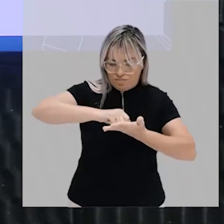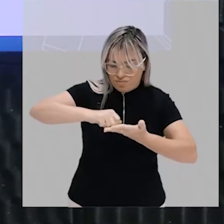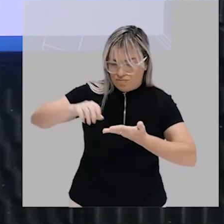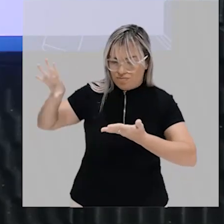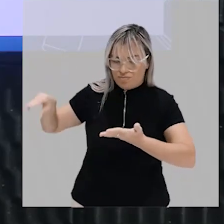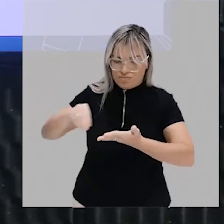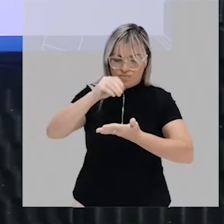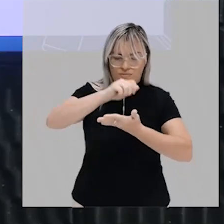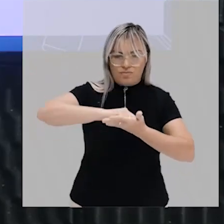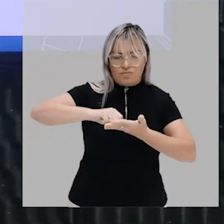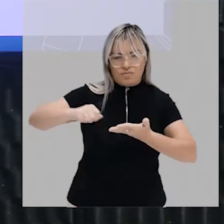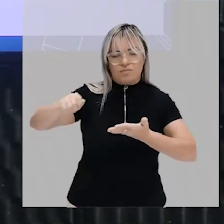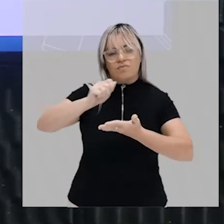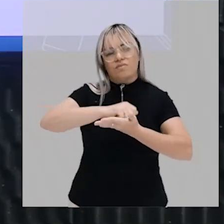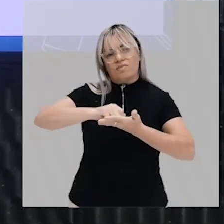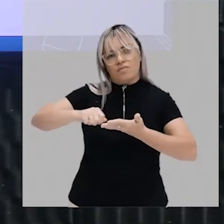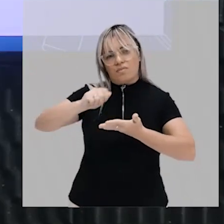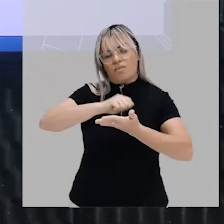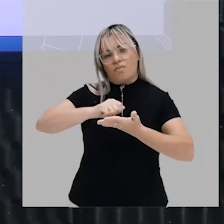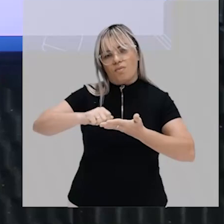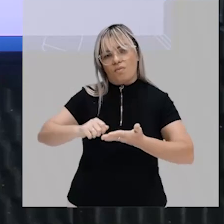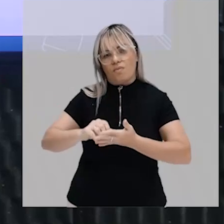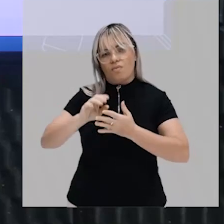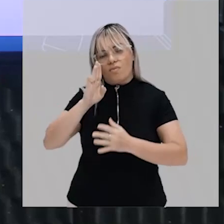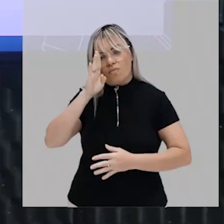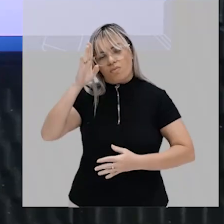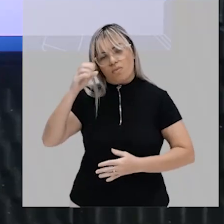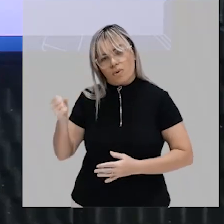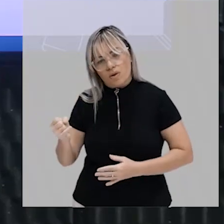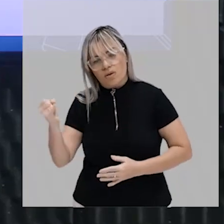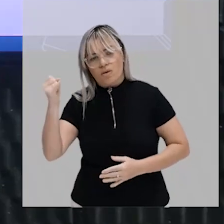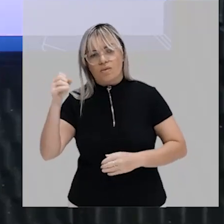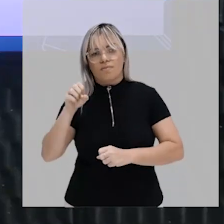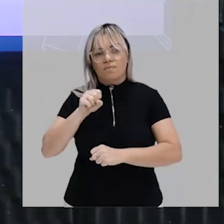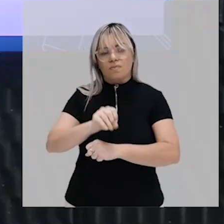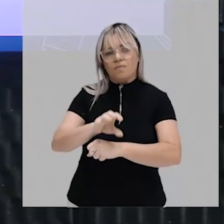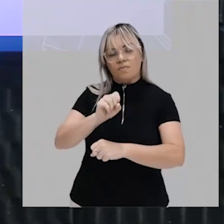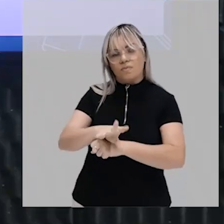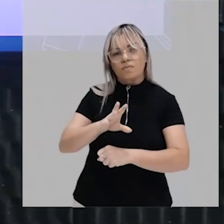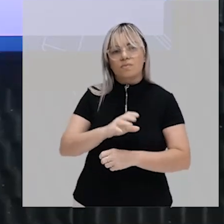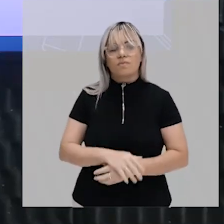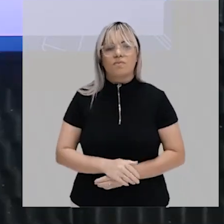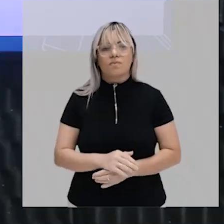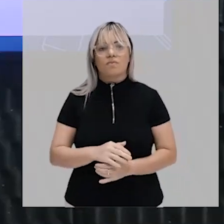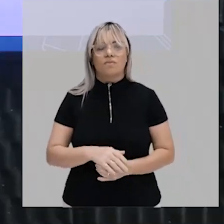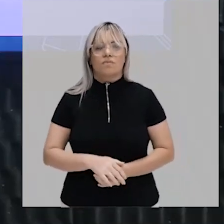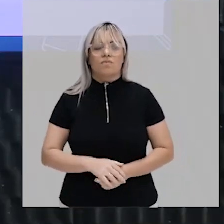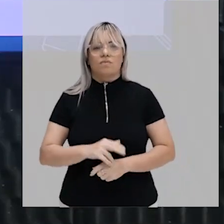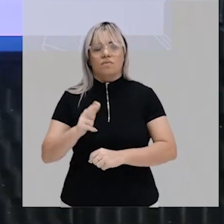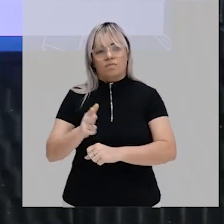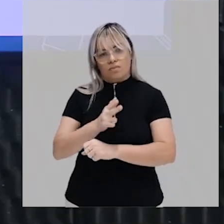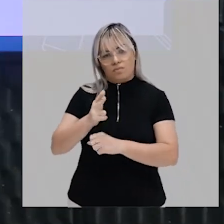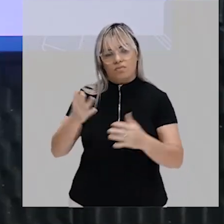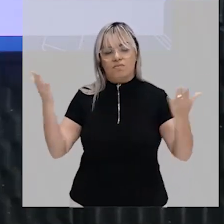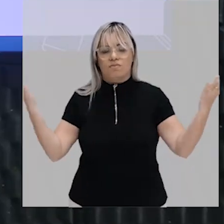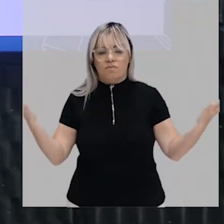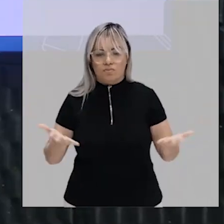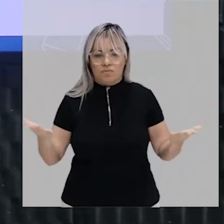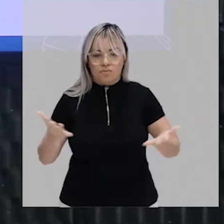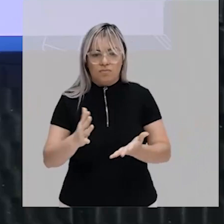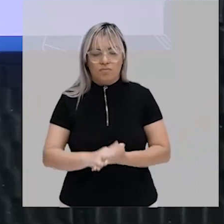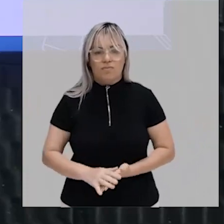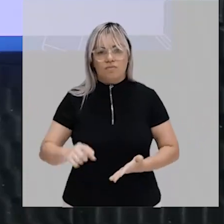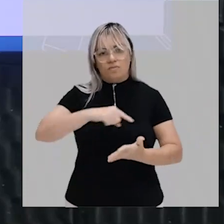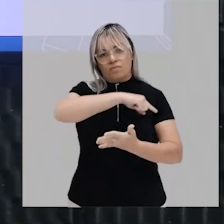para anotar e deixar em destaque as dicas que eu vou te passar nessa videoaula de hoje os 7 tópicos que iremos